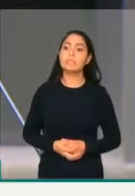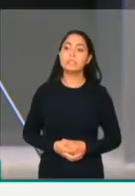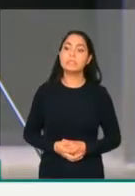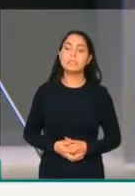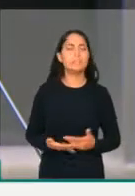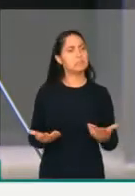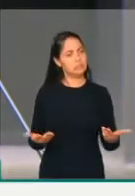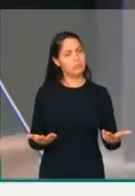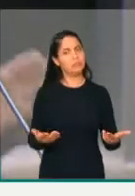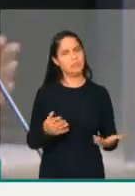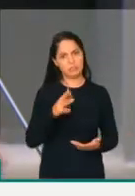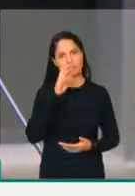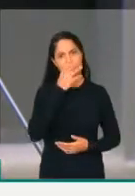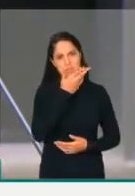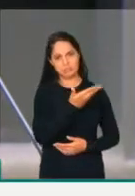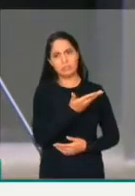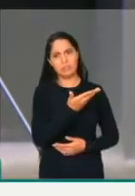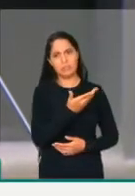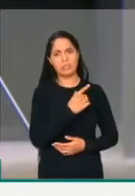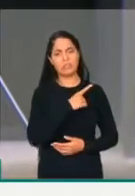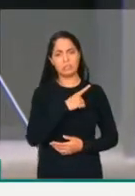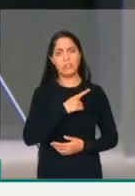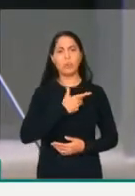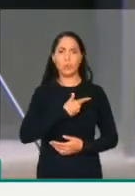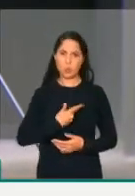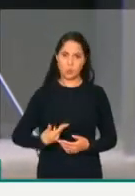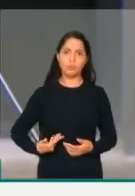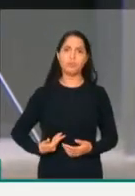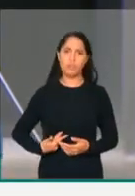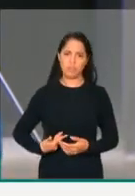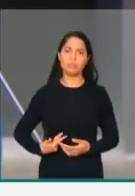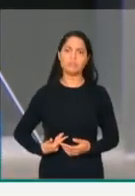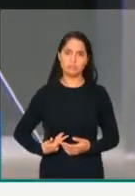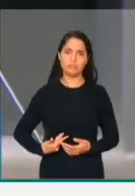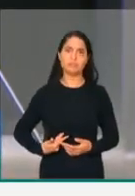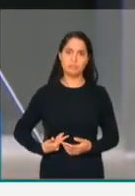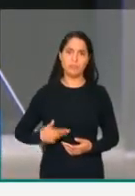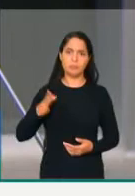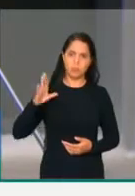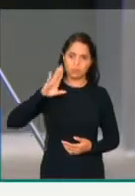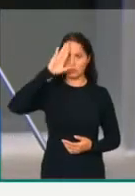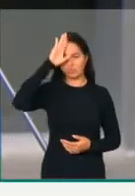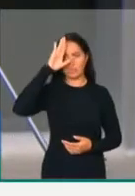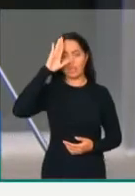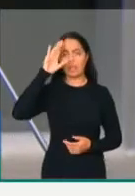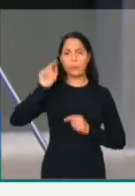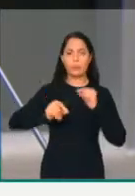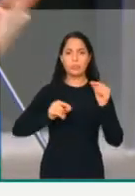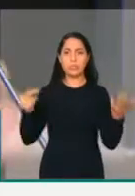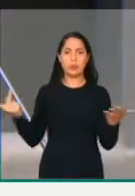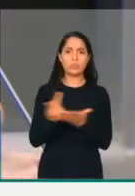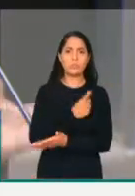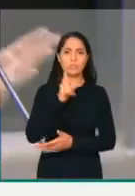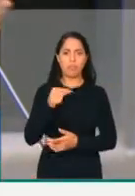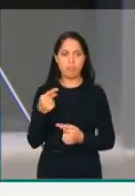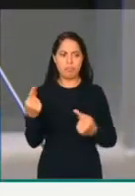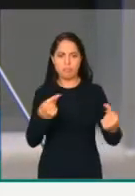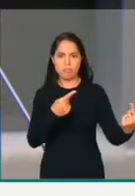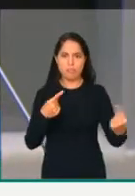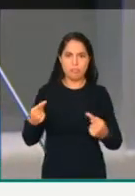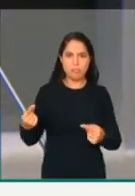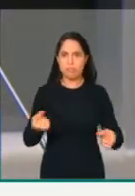do governo Bolsonaro que faz uma verdadeira política de chantagem com o povo brasileiro. É inadmissível que nós estejamos há 10 dias